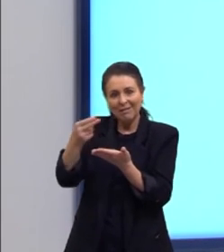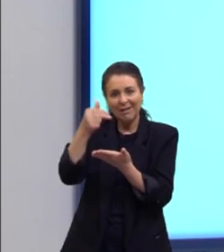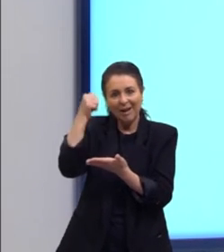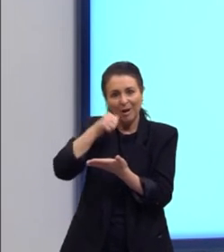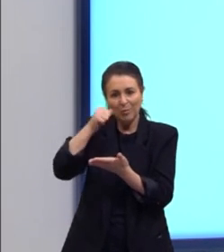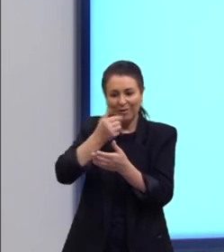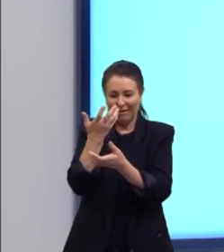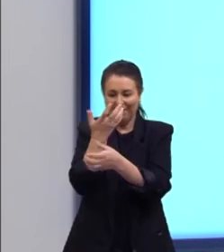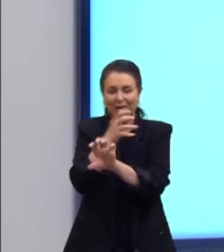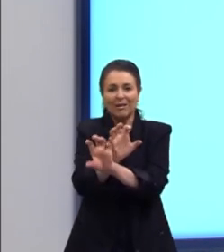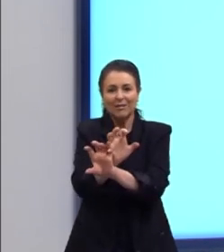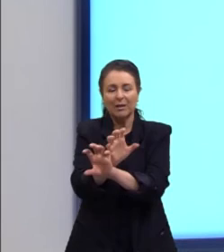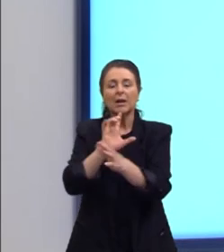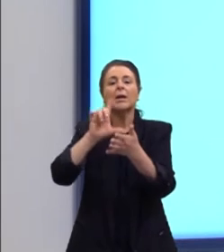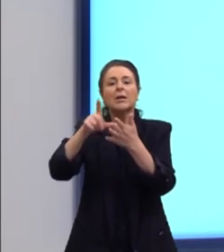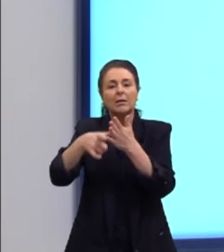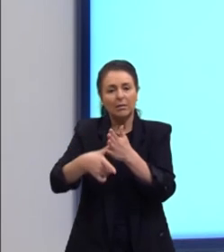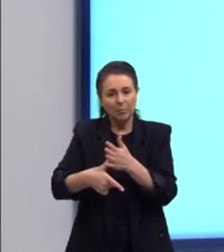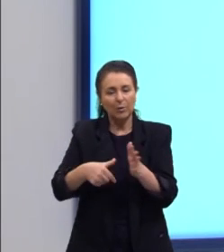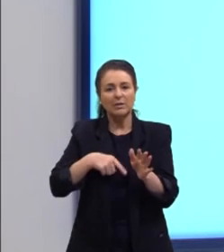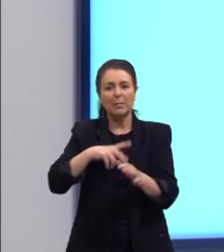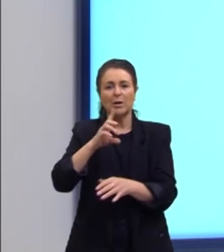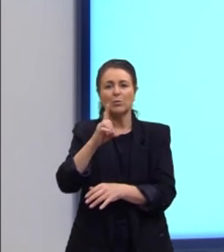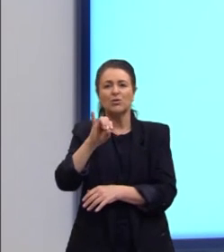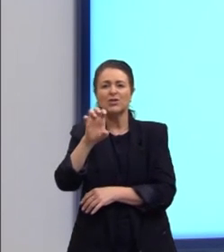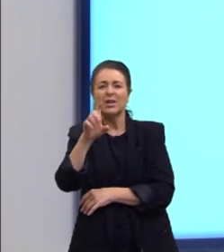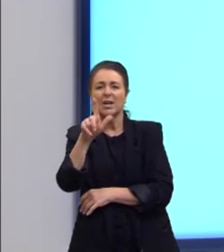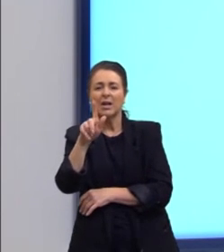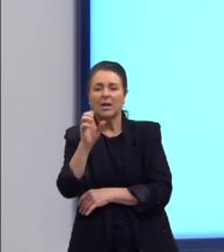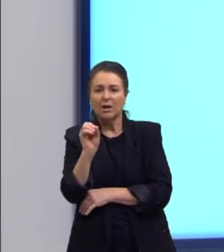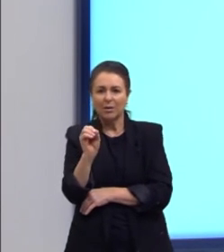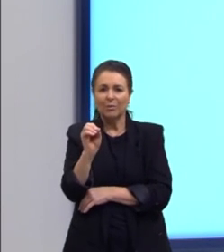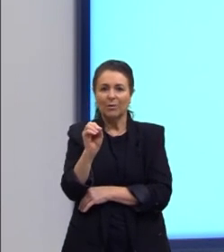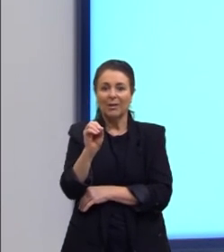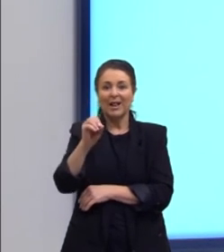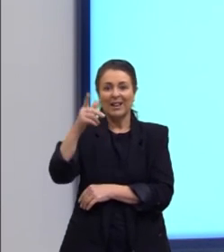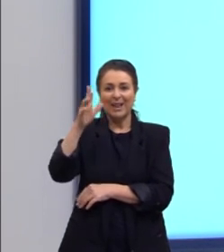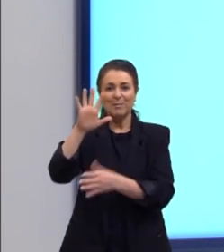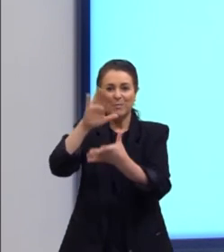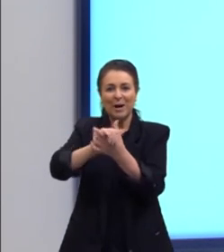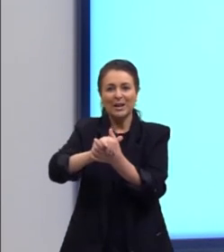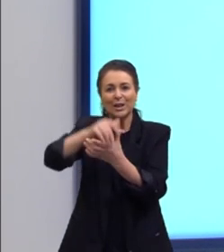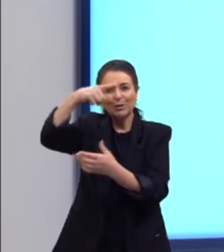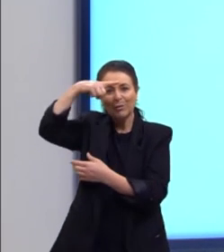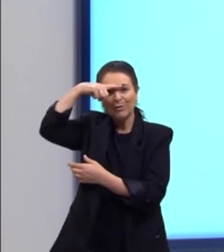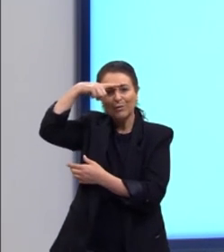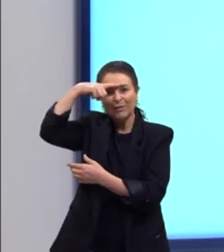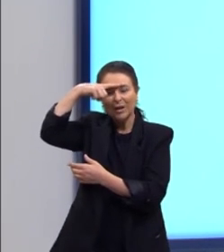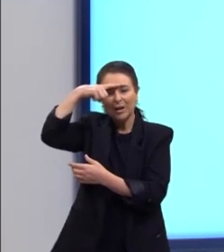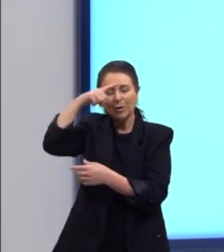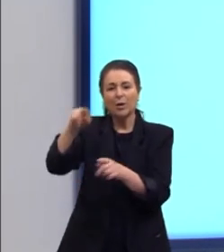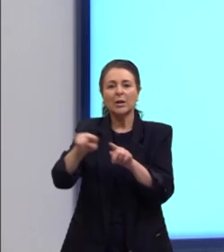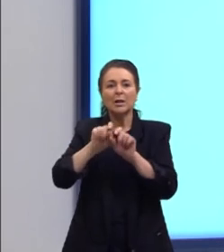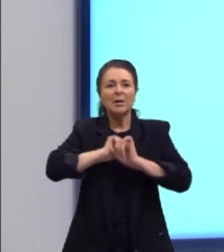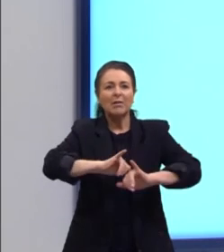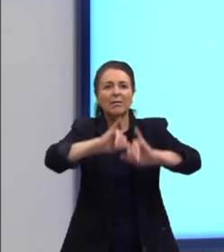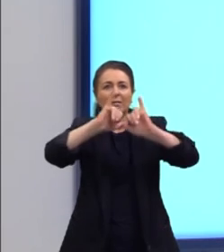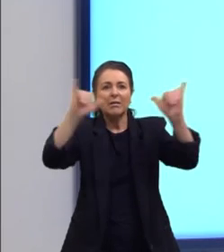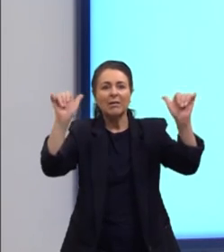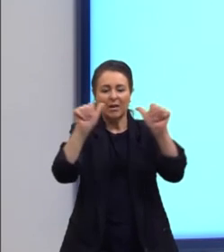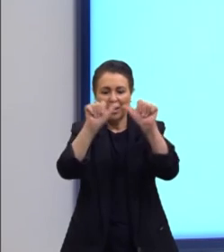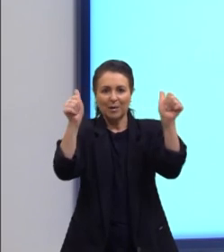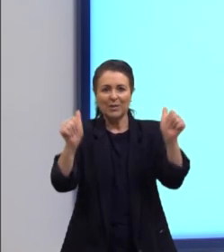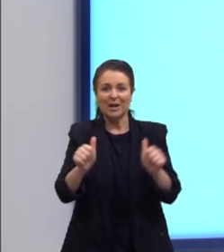e nós teremos depois também Diego Rivera, o esposo de Frida Kahlo, que vai popularizar a imagem